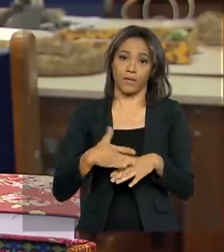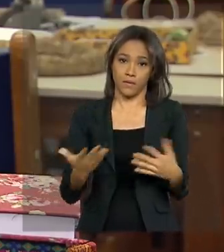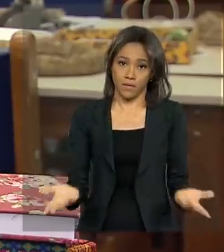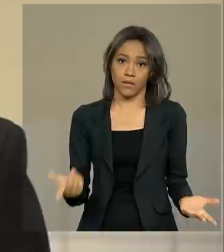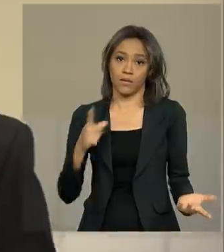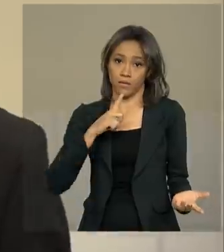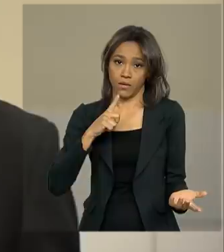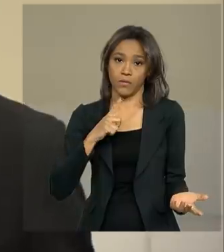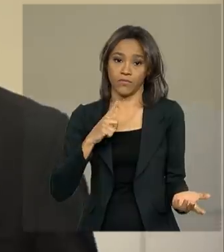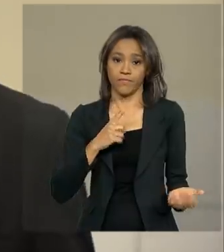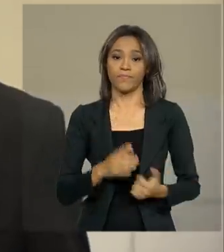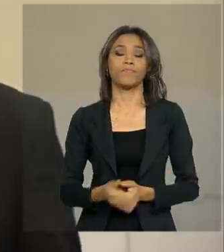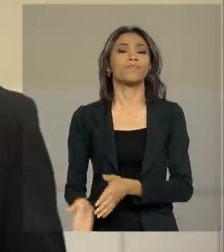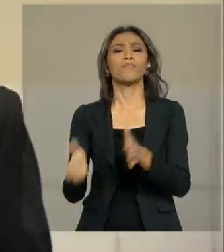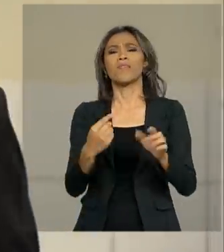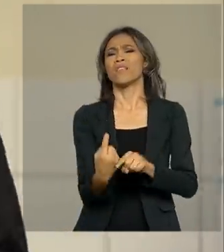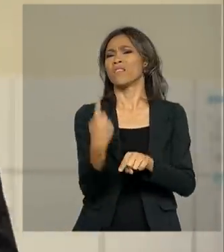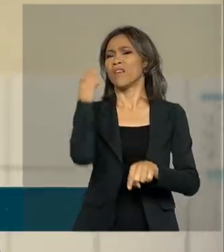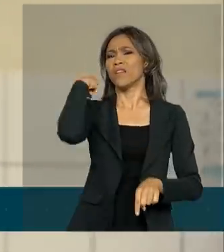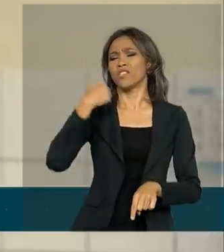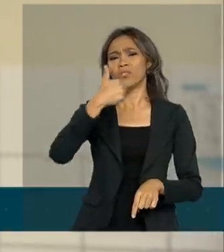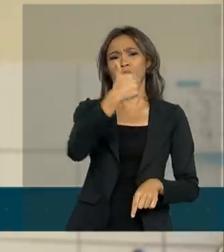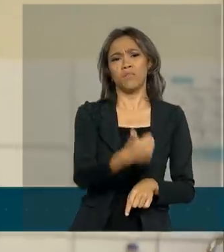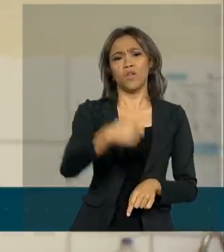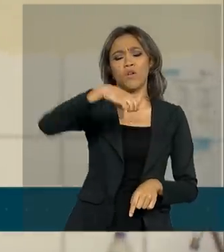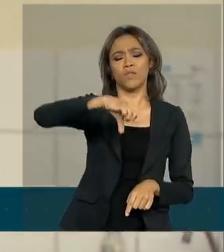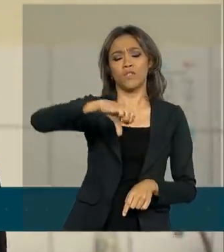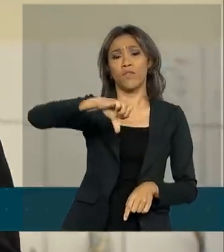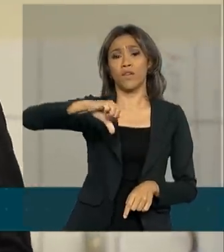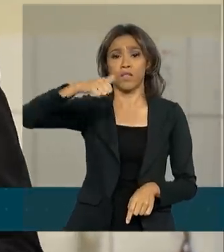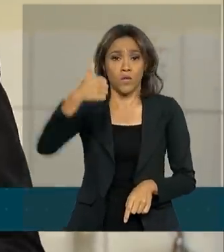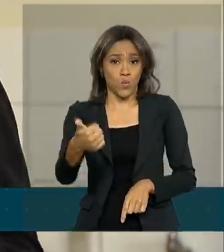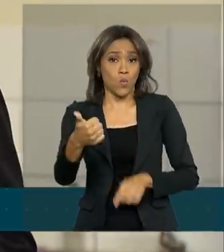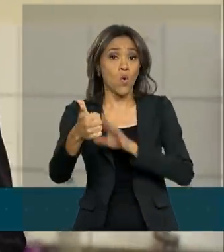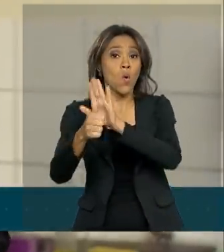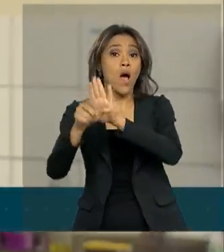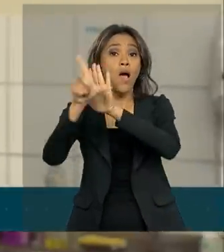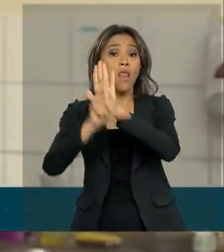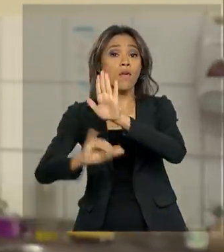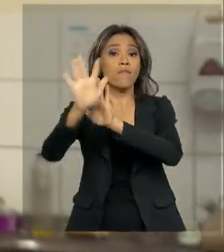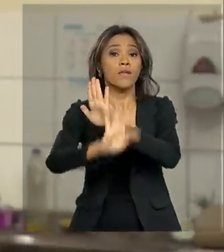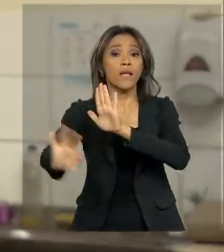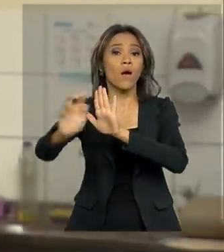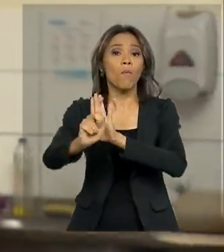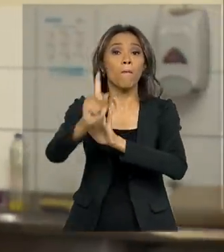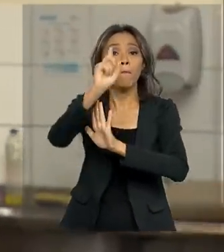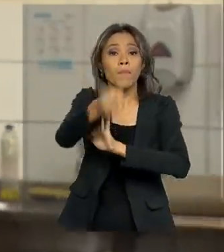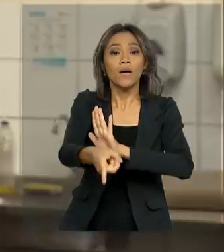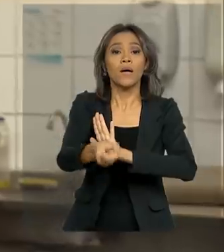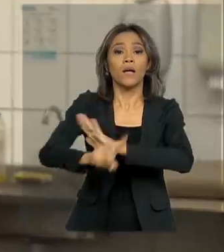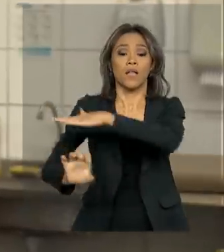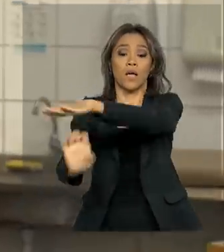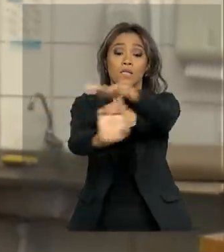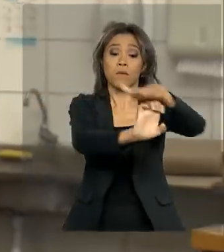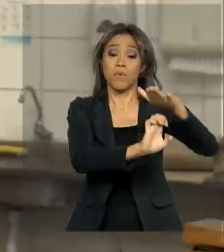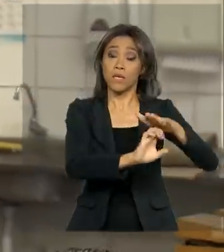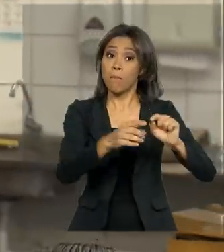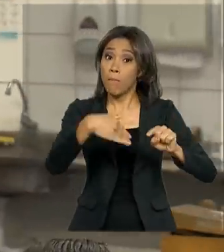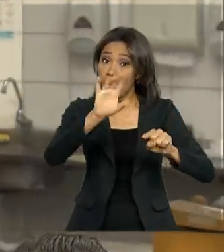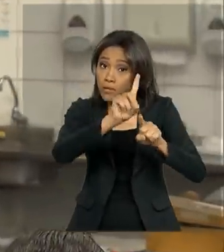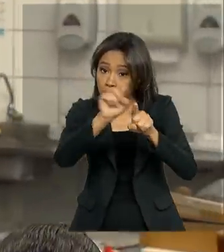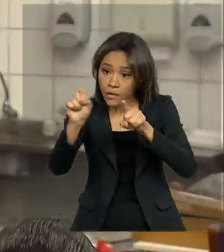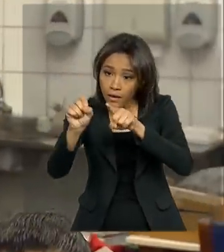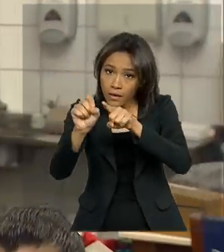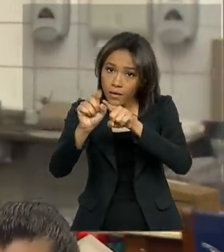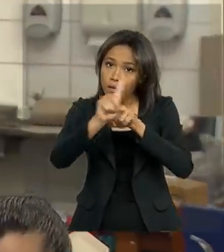que eu tenho. Desde 1991, uma lei federal obriga as empresas com mais de 100 empregados a ocuparem